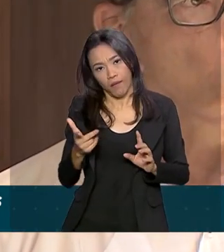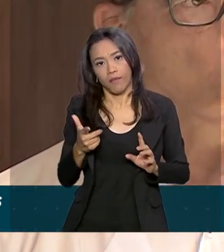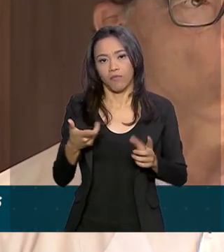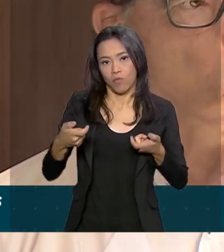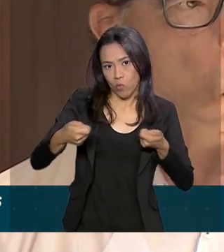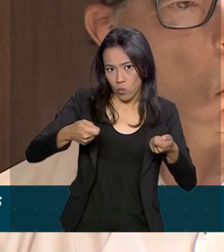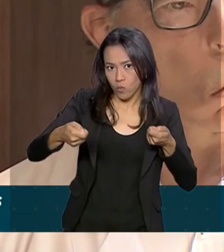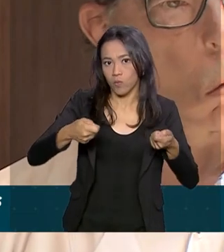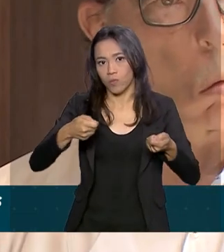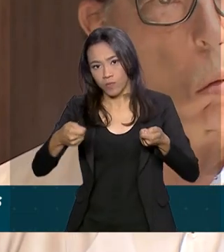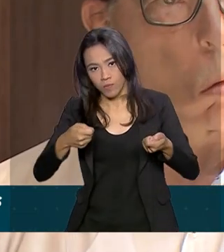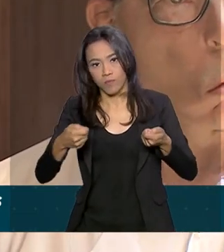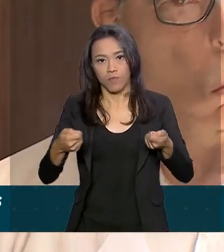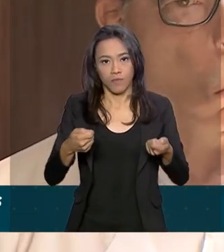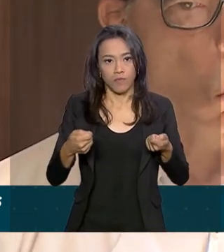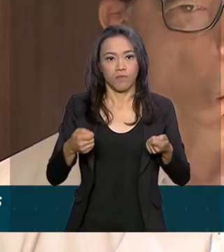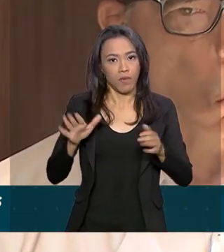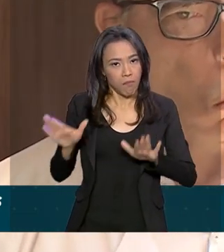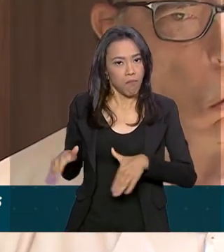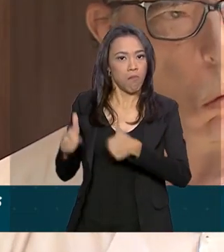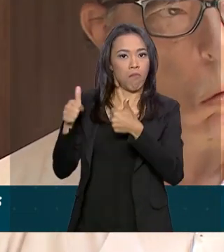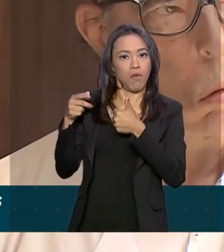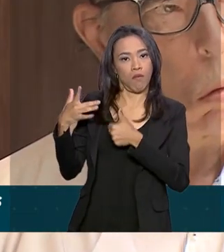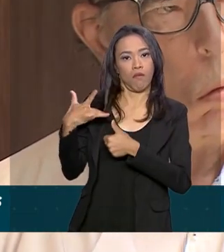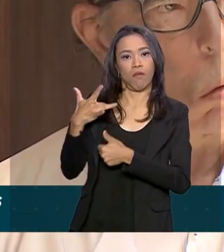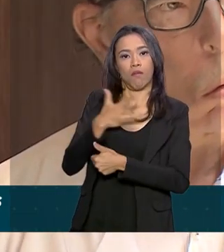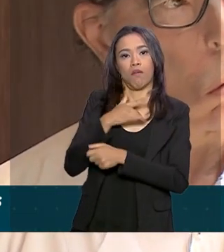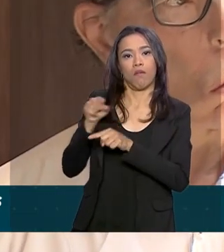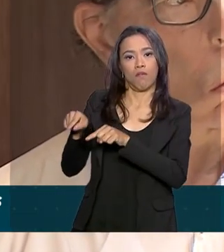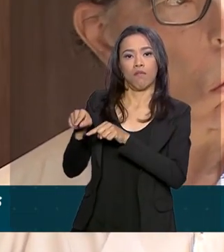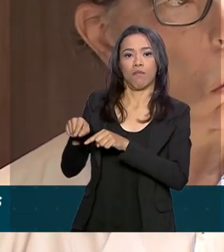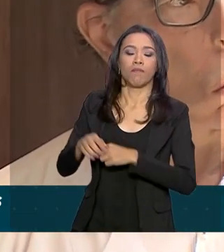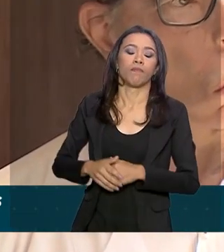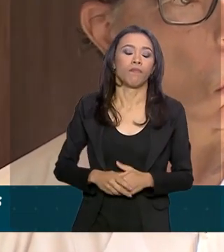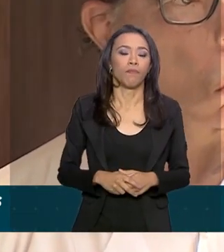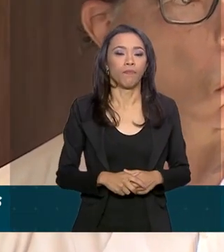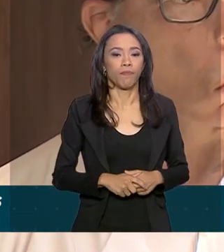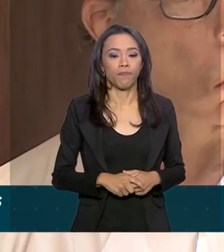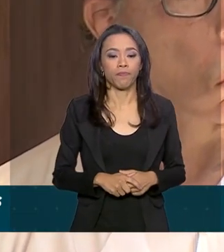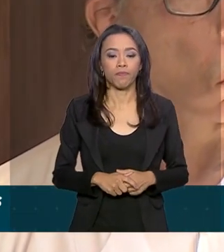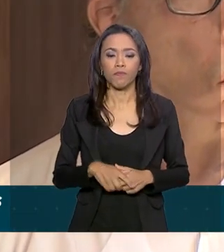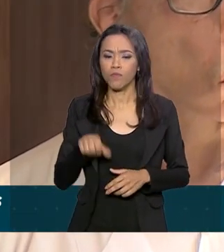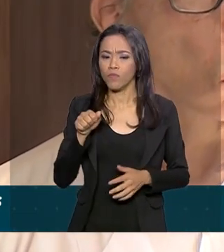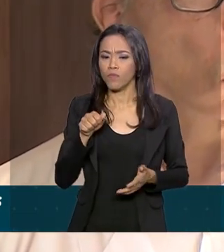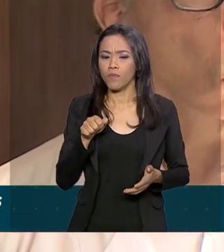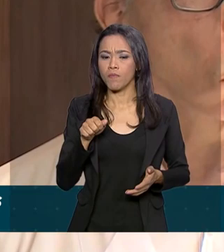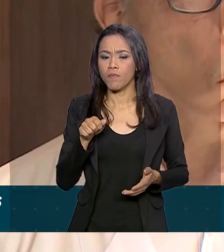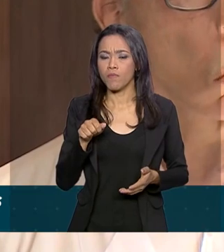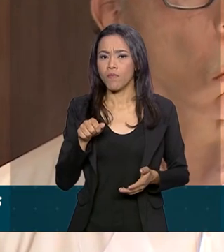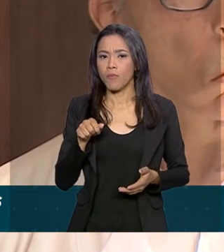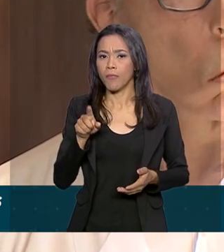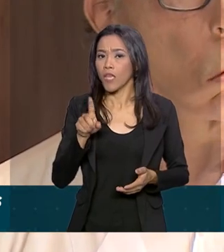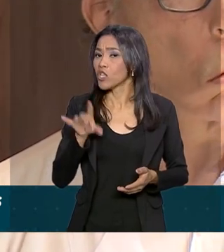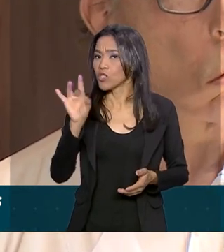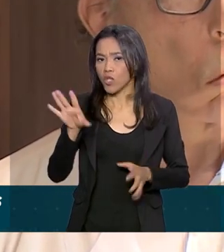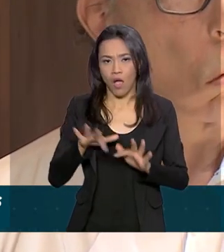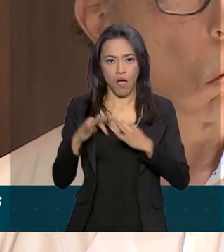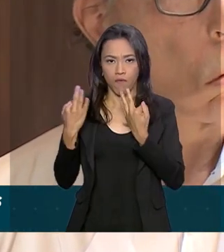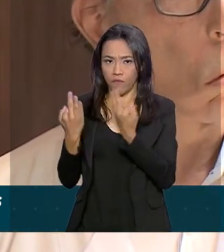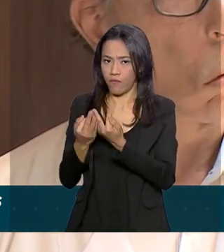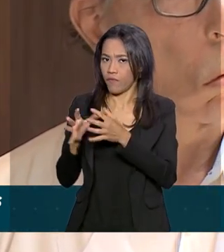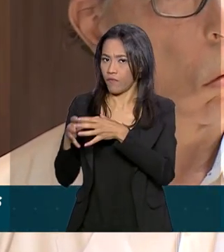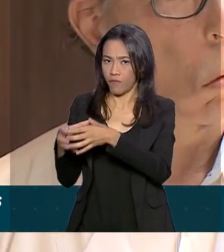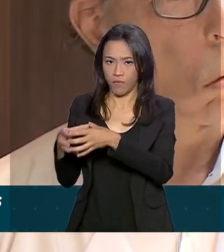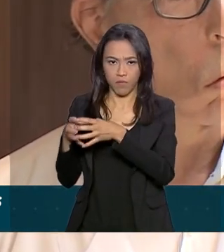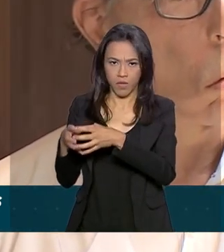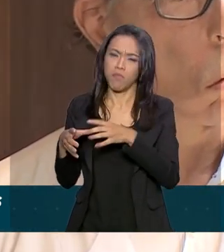para uma rapidez de recuperação dele. Mas em geral, só familiares? Sim, em geral, só familiares, mas não